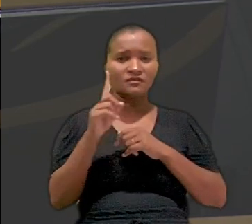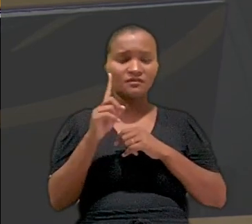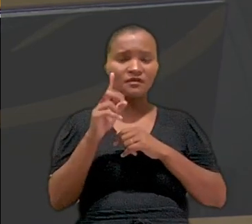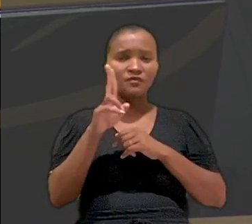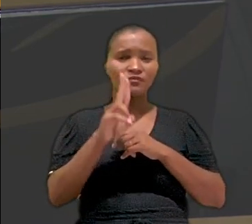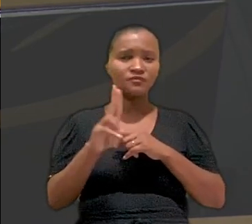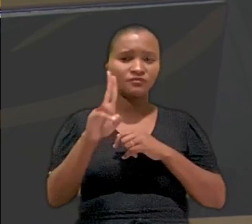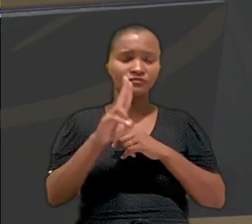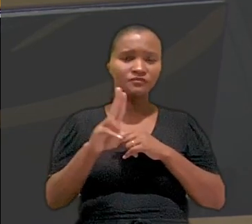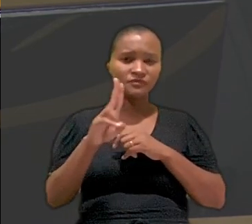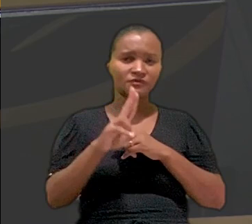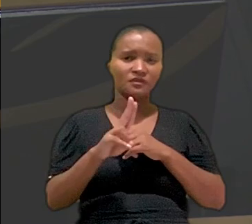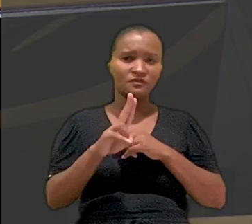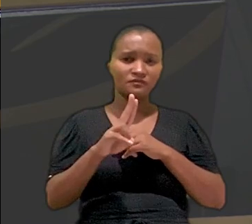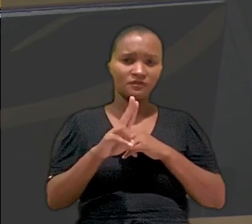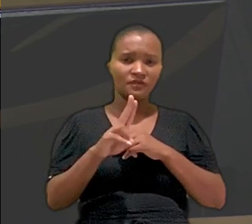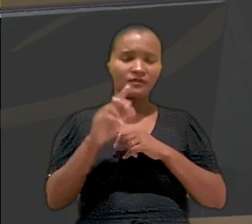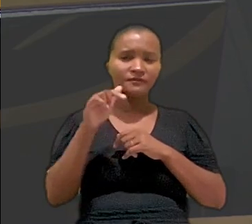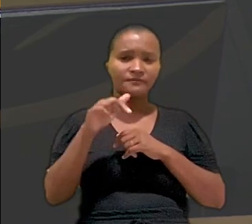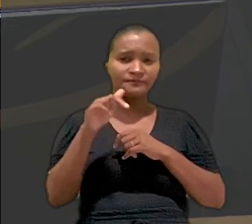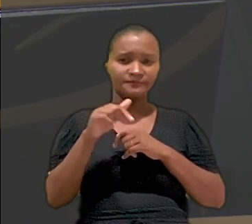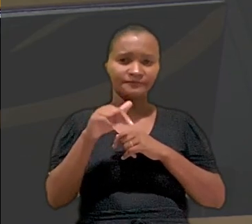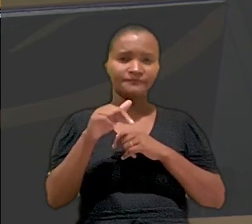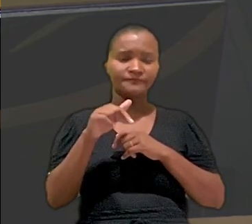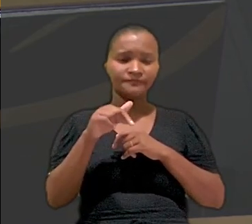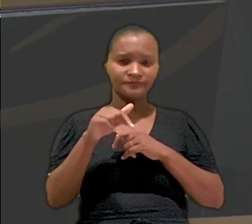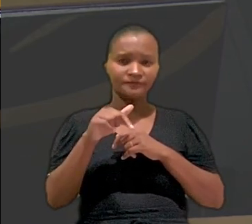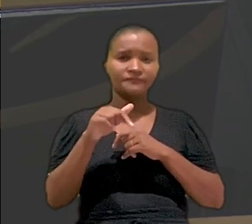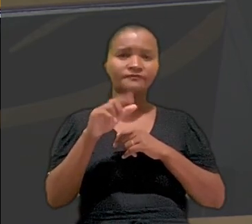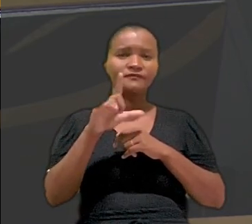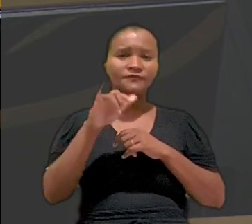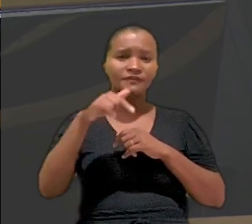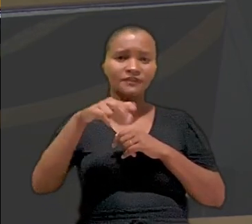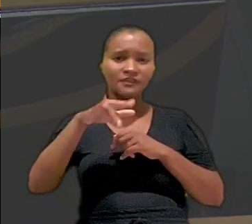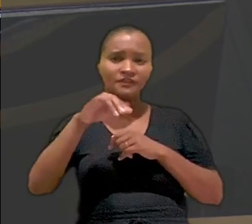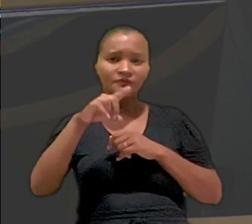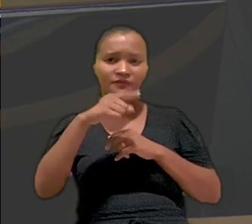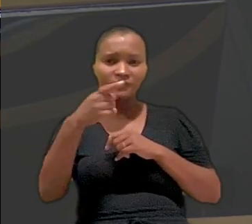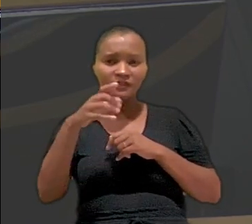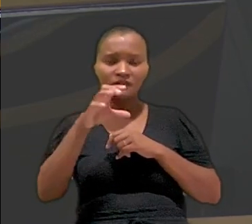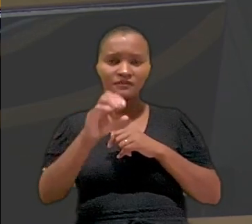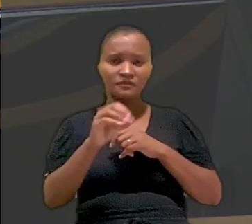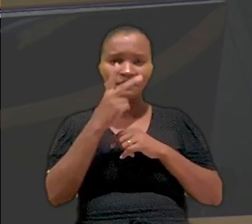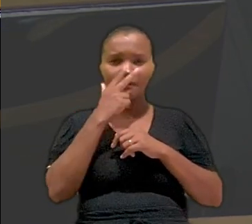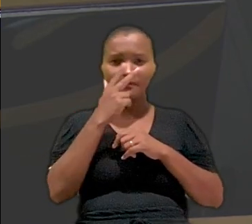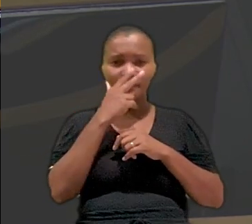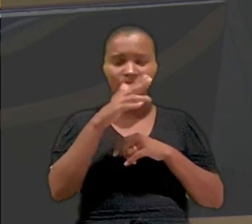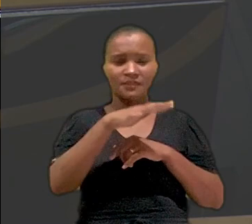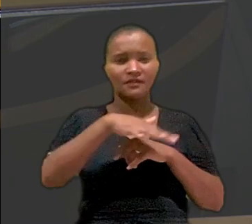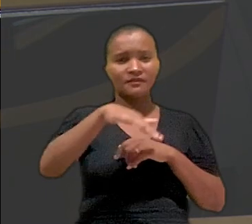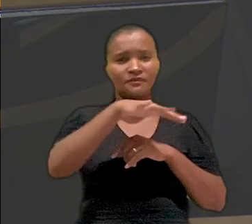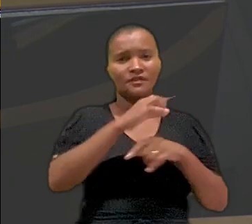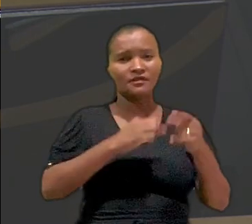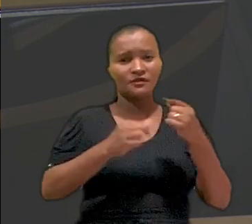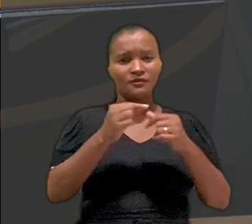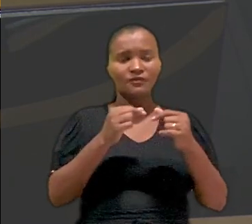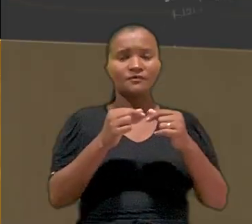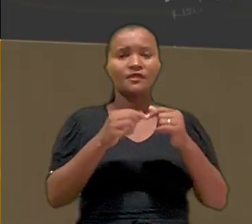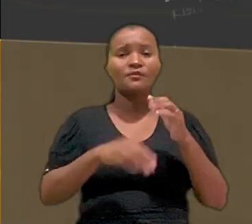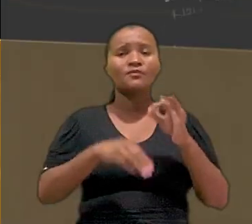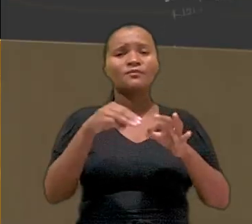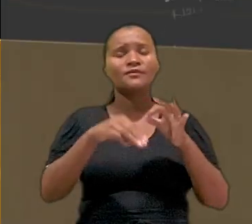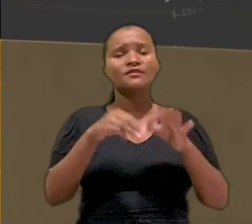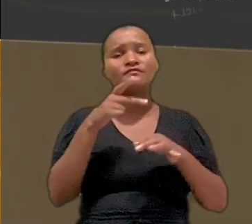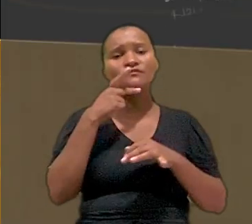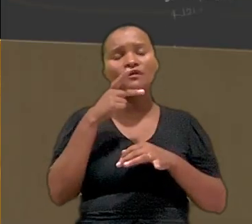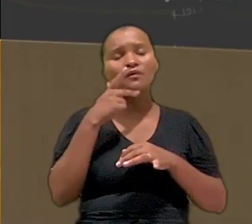liquidação não sejam aplicáveis a esta. A lei não retira do banco em liquidação a condição de integrante da mesma categoria econômica.